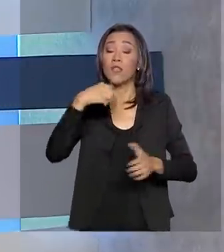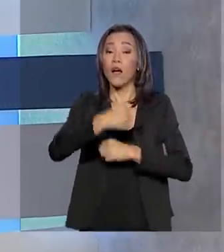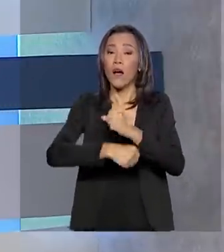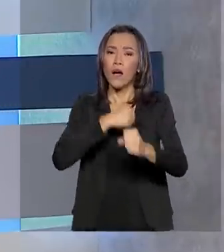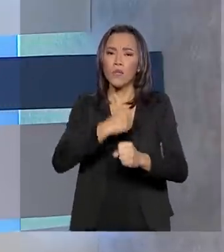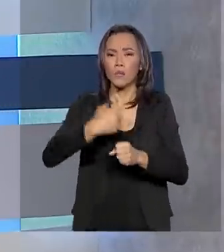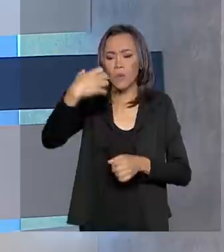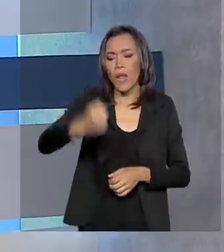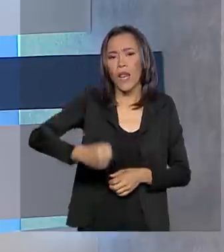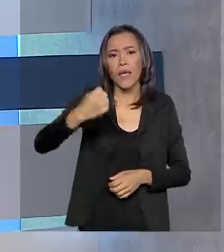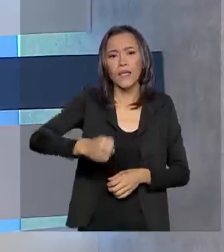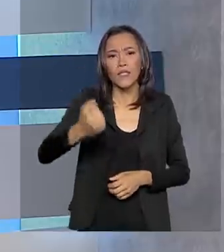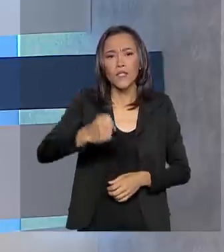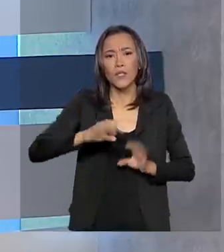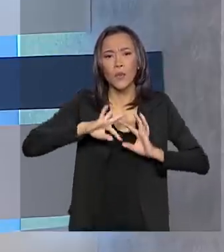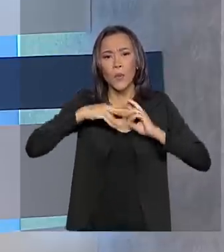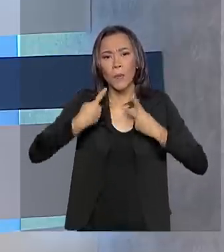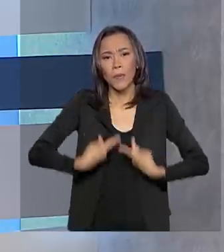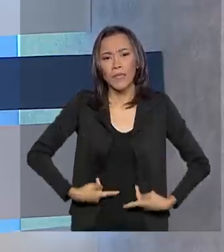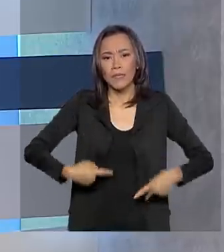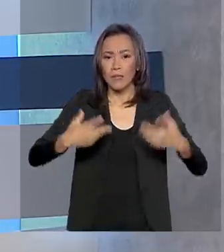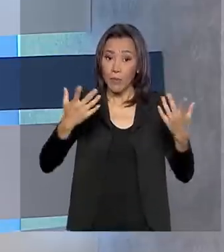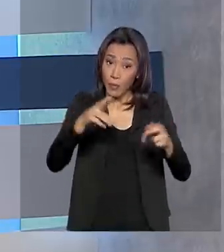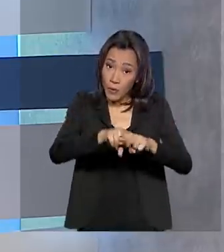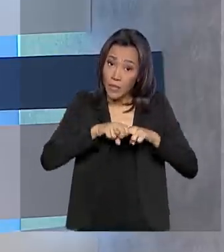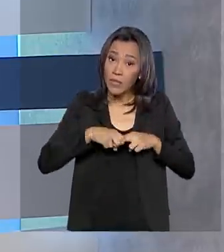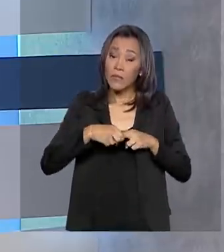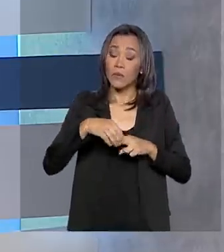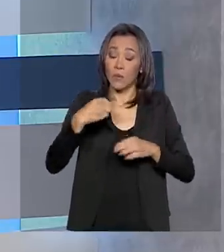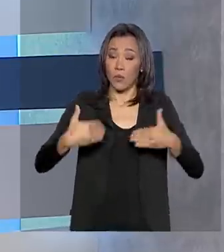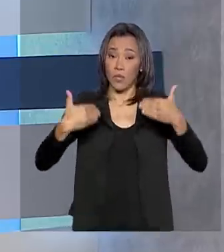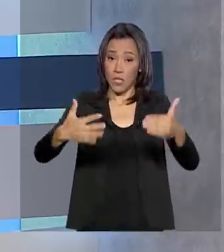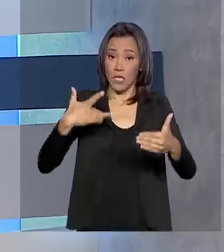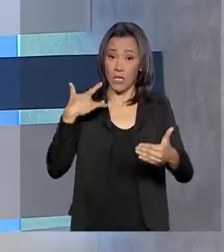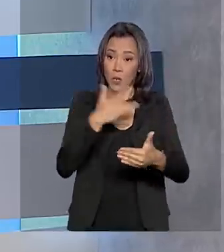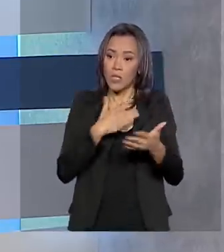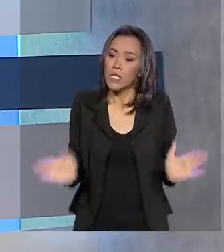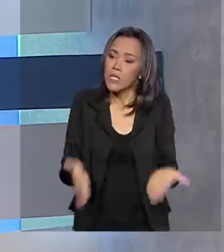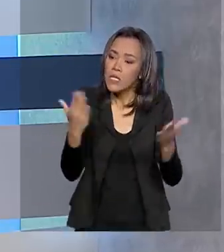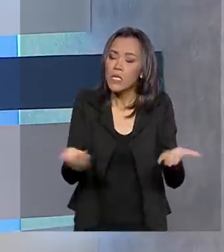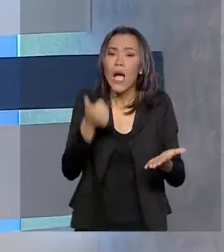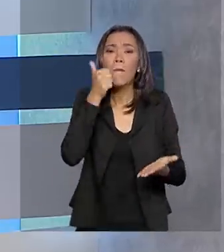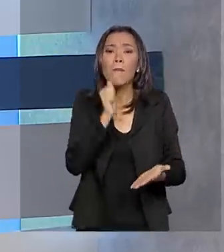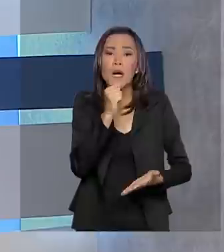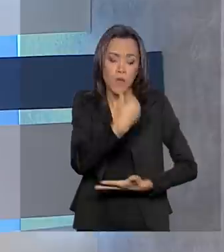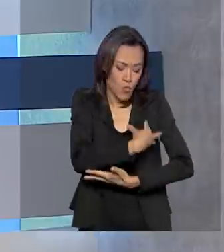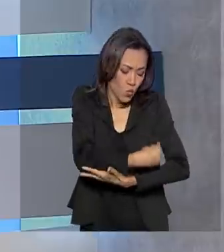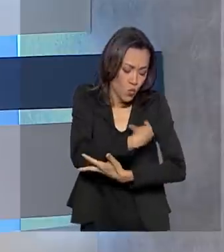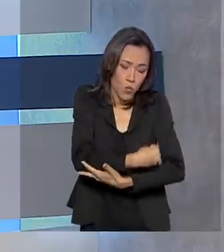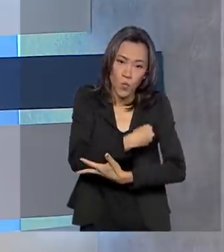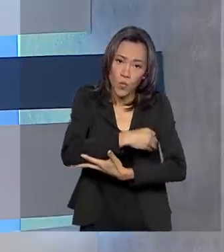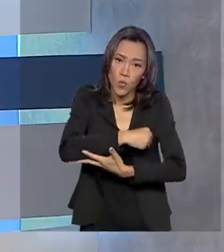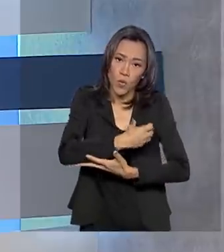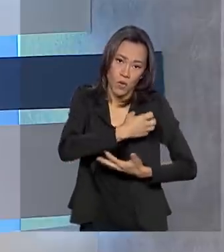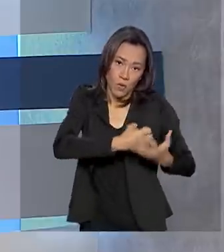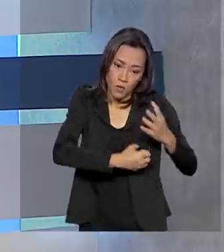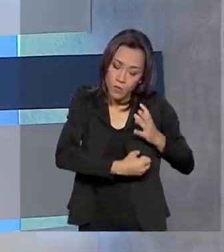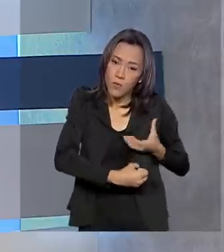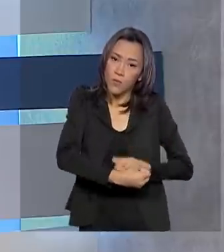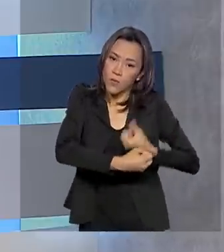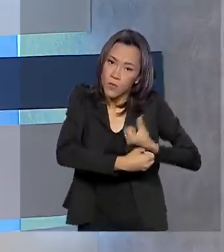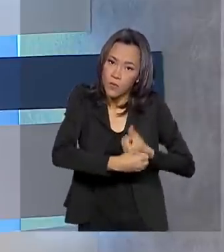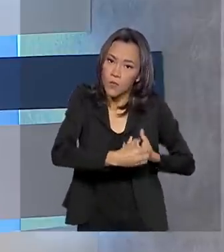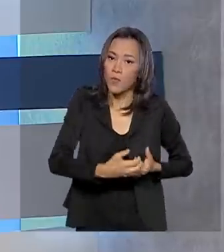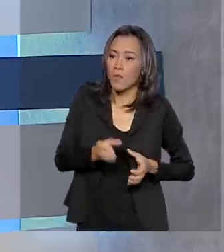ficam baixos. Por isso, Ministério da Saúde incentiva as mães que estão amamentando a doarem. Especialistas garantem que o leite materno é